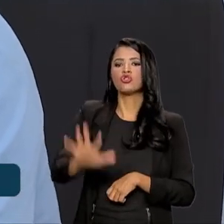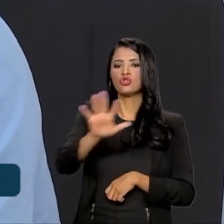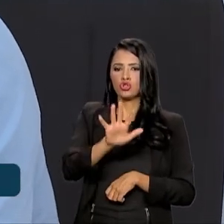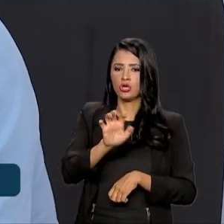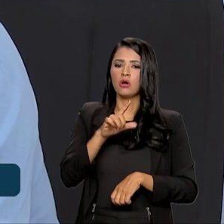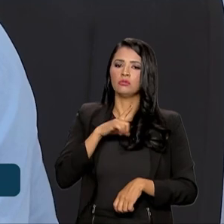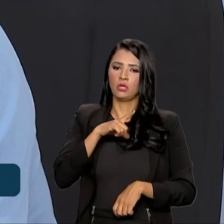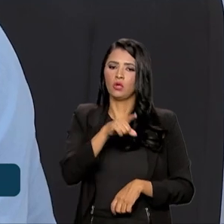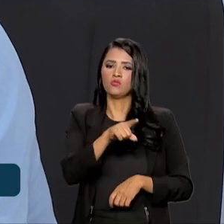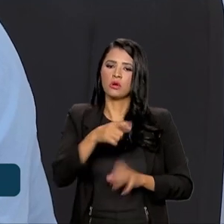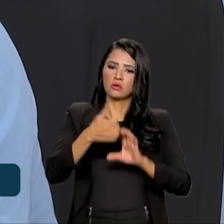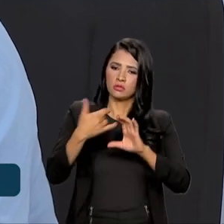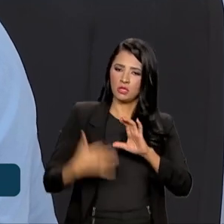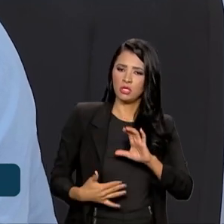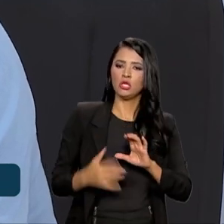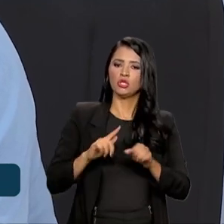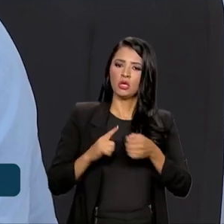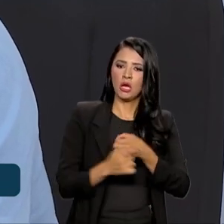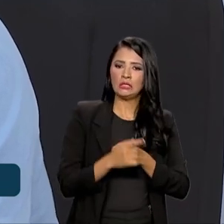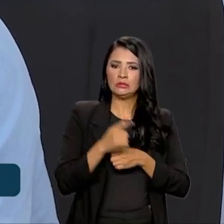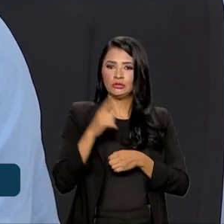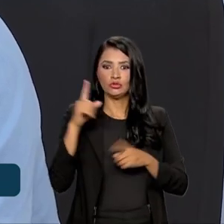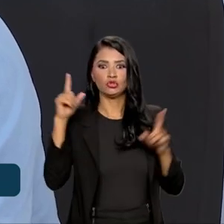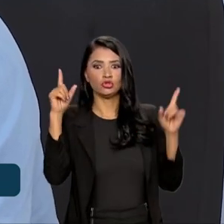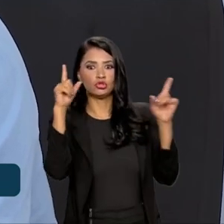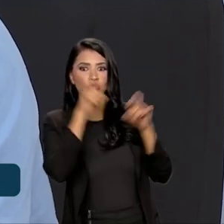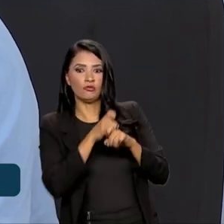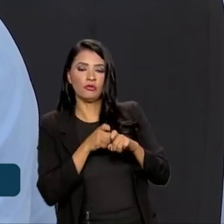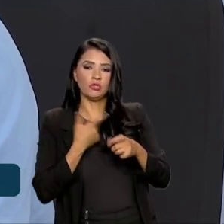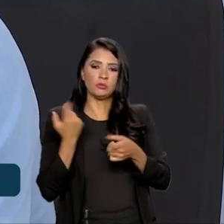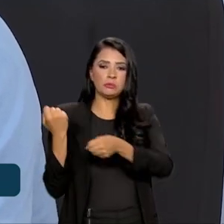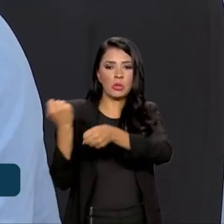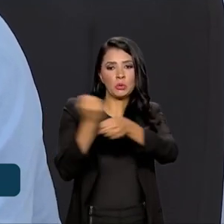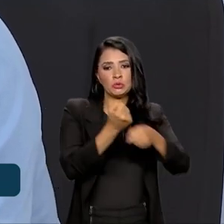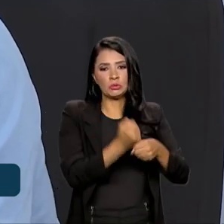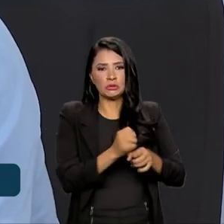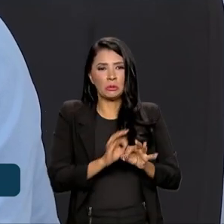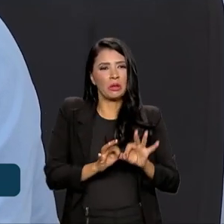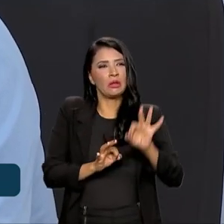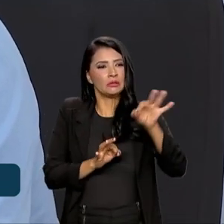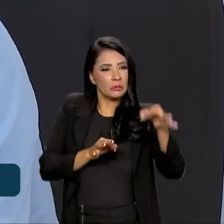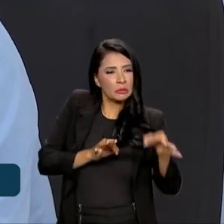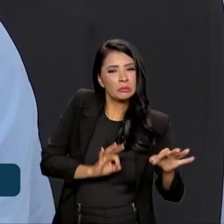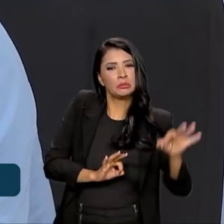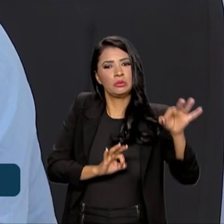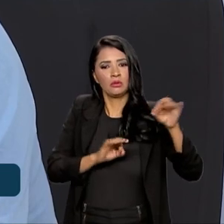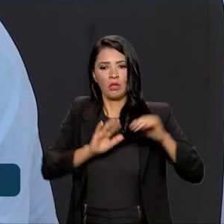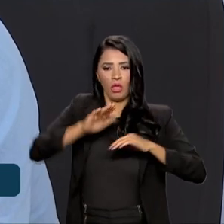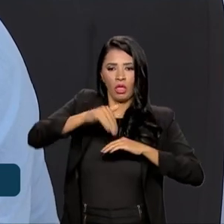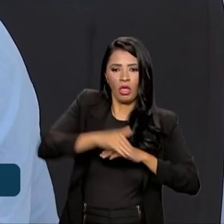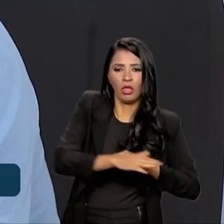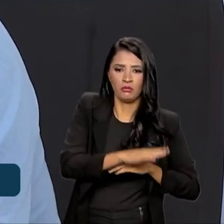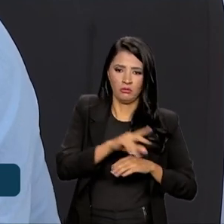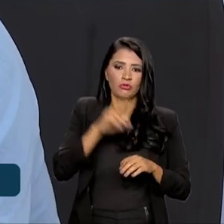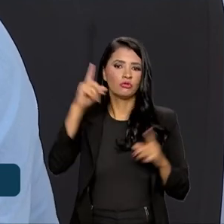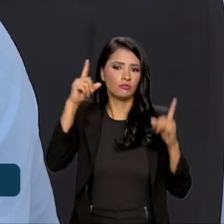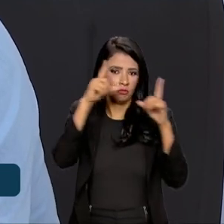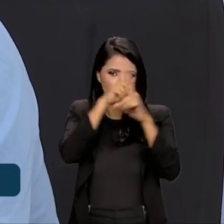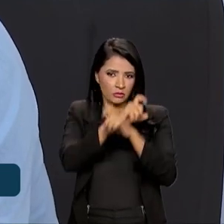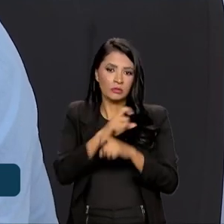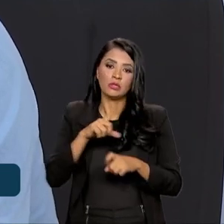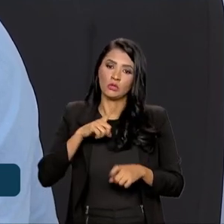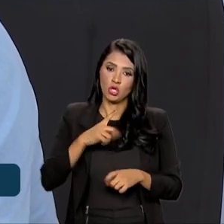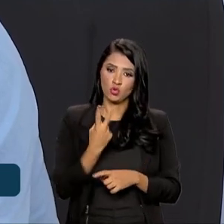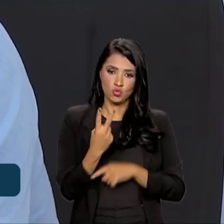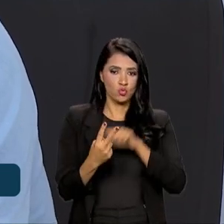geográfica de bastante difícil acesso para a construção de linhas. Então, normalmente, você tem duas